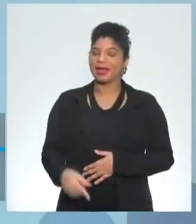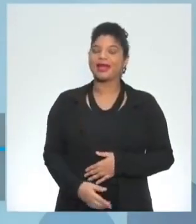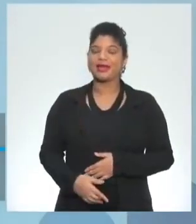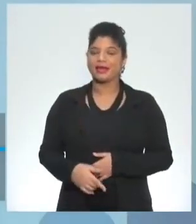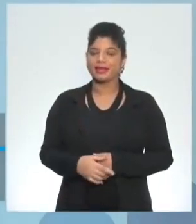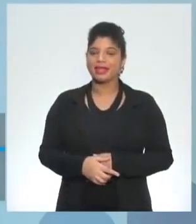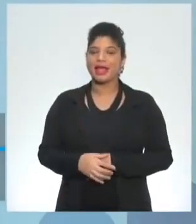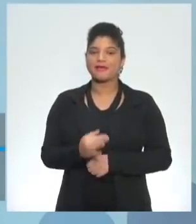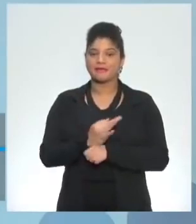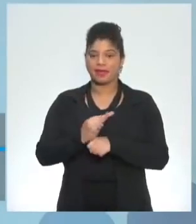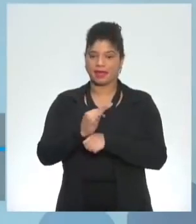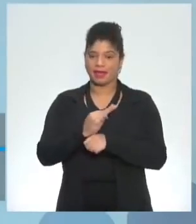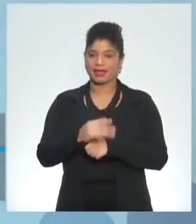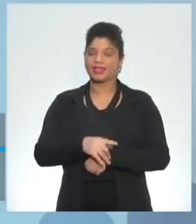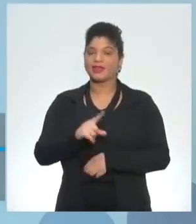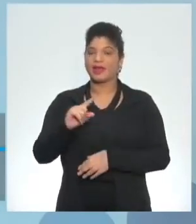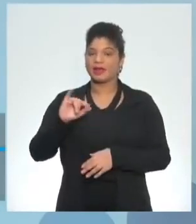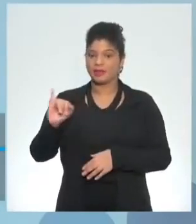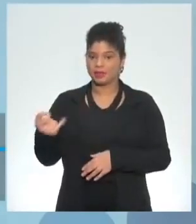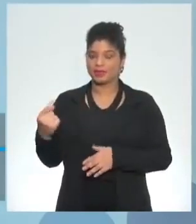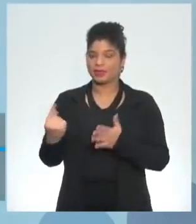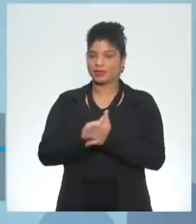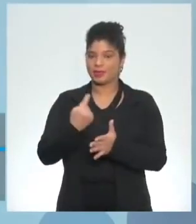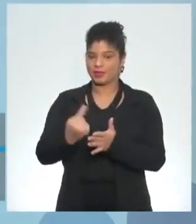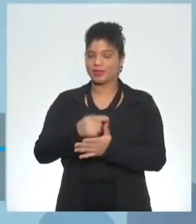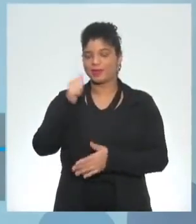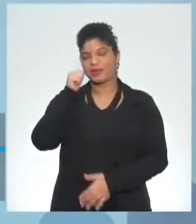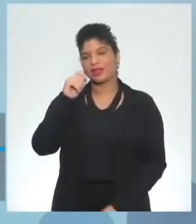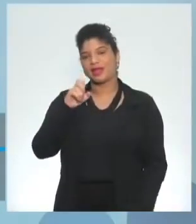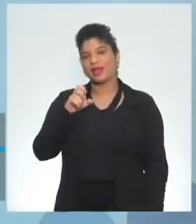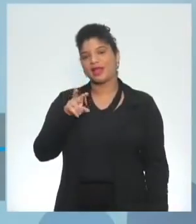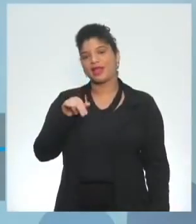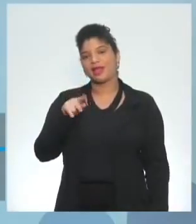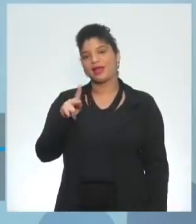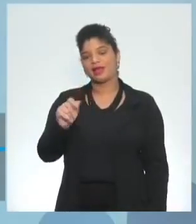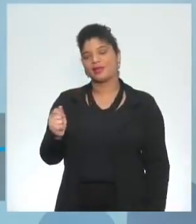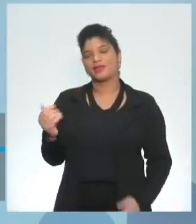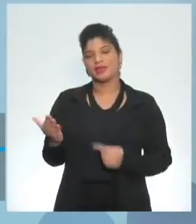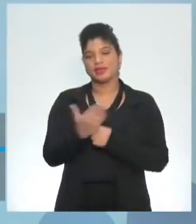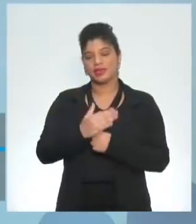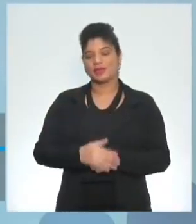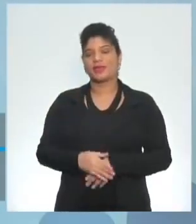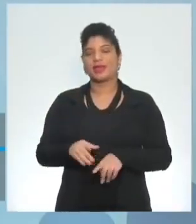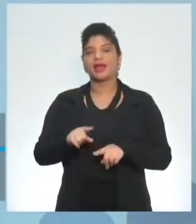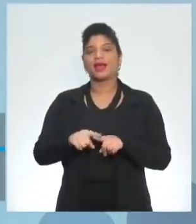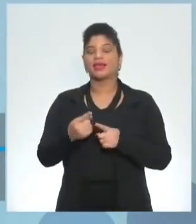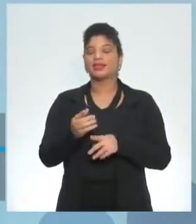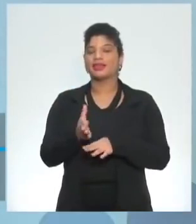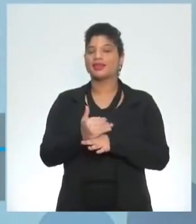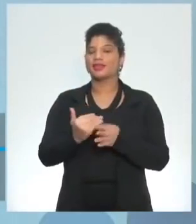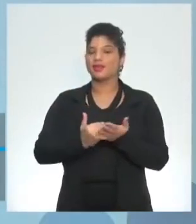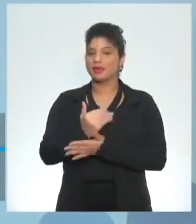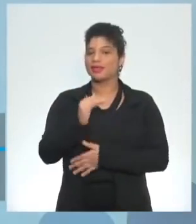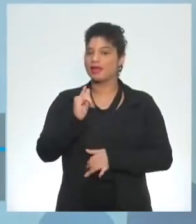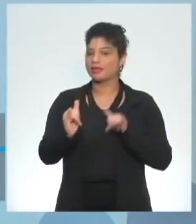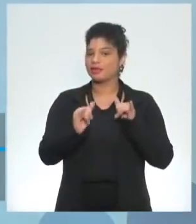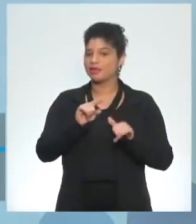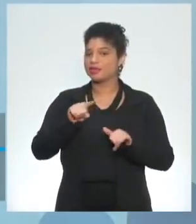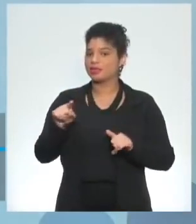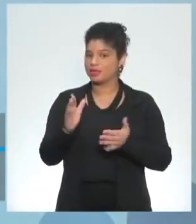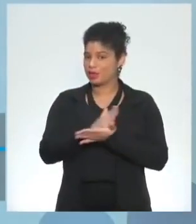aula aproveitem para fazer as perguntas a erica vai me ajudar aqui antes de começar deixa eu já dar os recadinhos para a aula de hoje